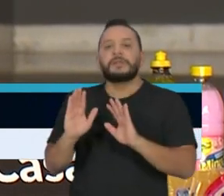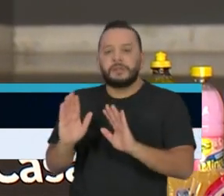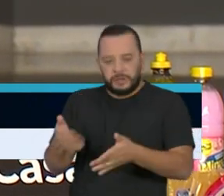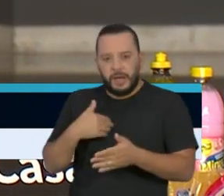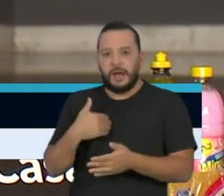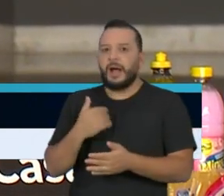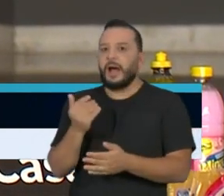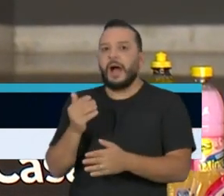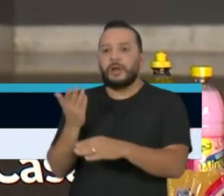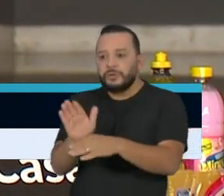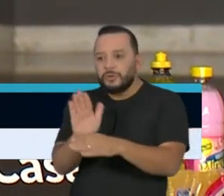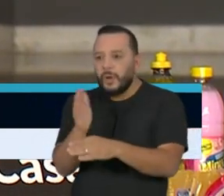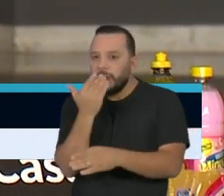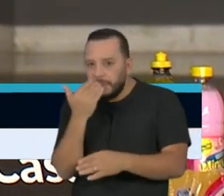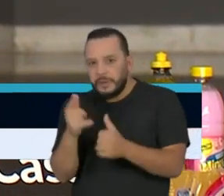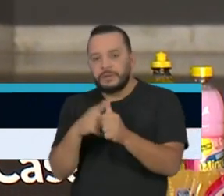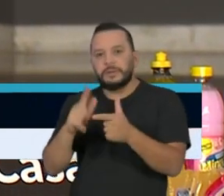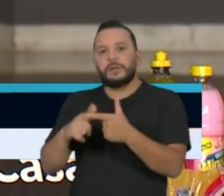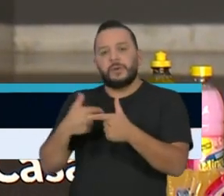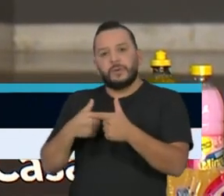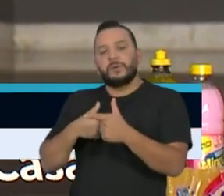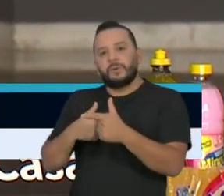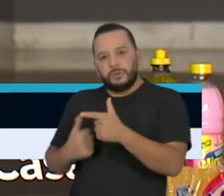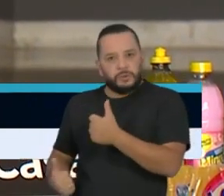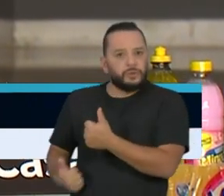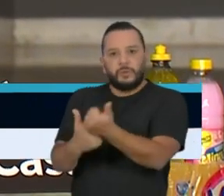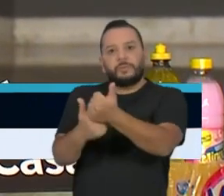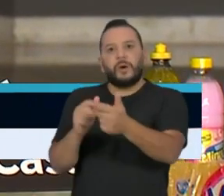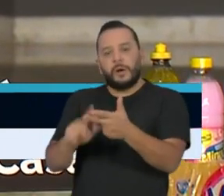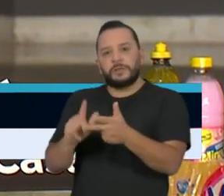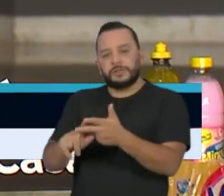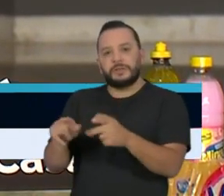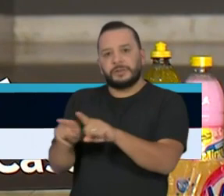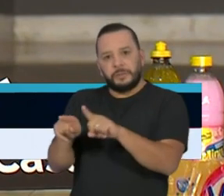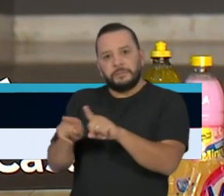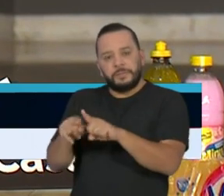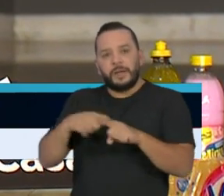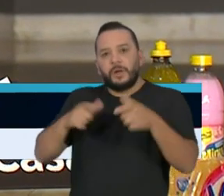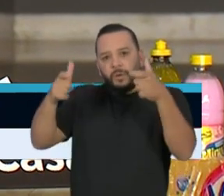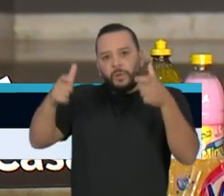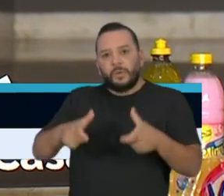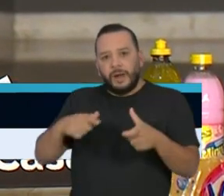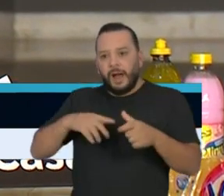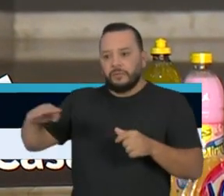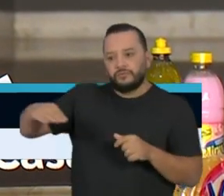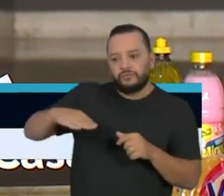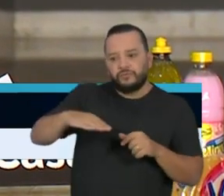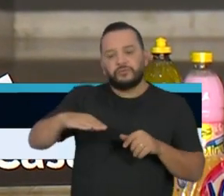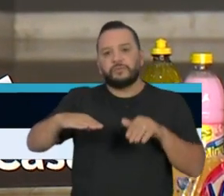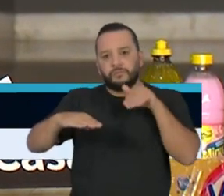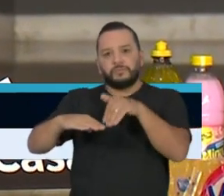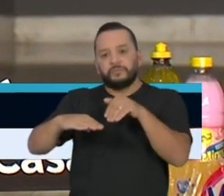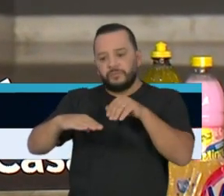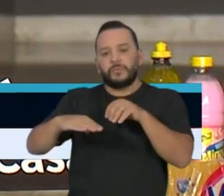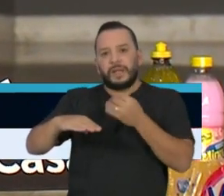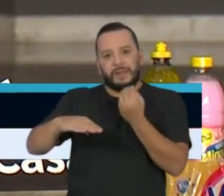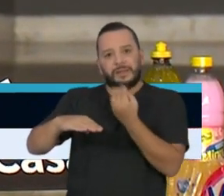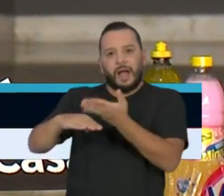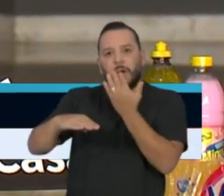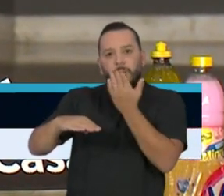suporte e acolhida para os caminhoneiros, em 43 pontos e 19 rodovias paulistas.